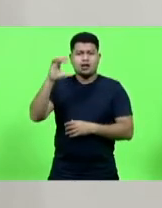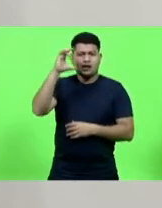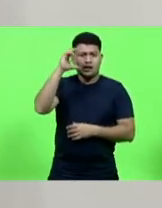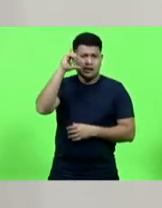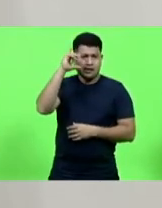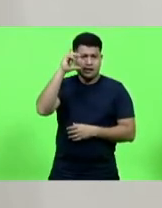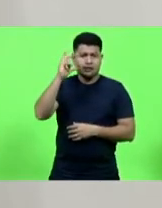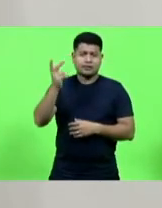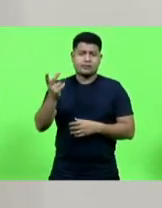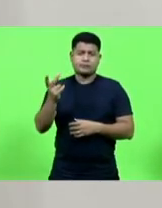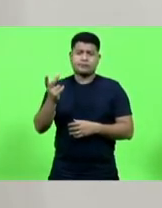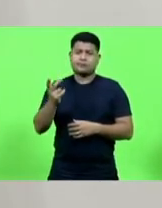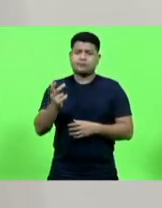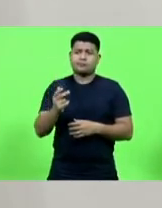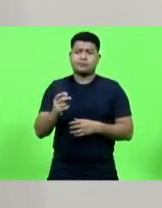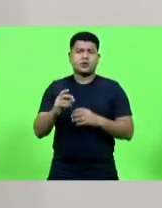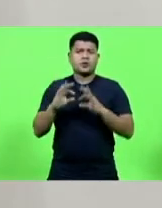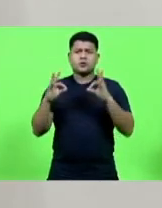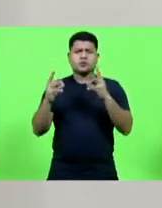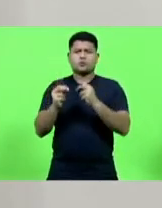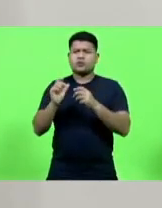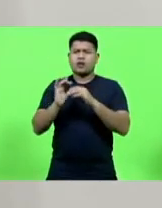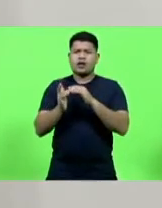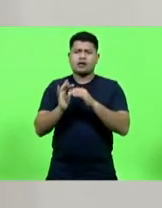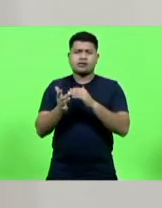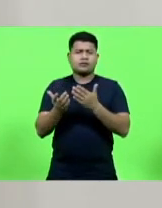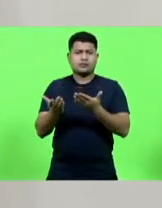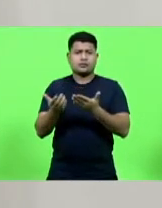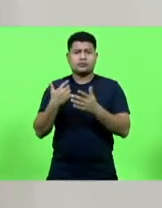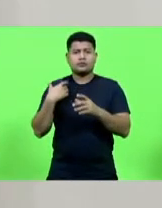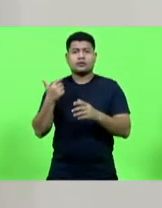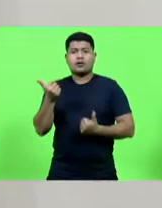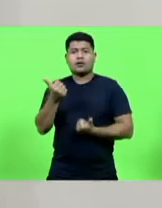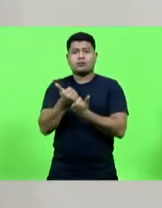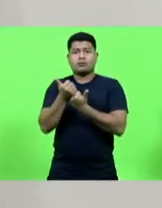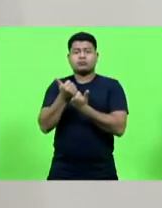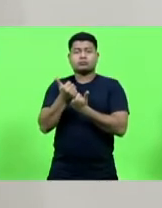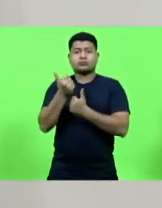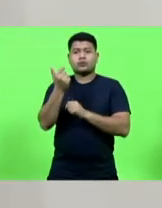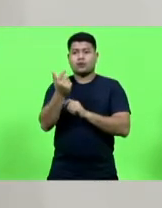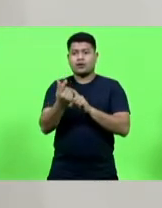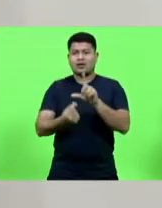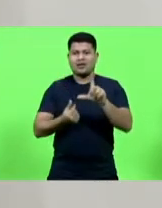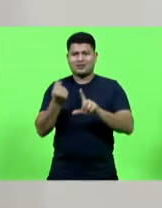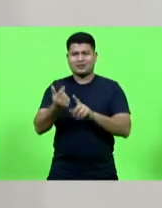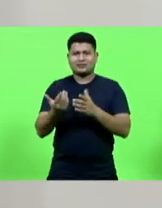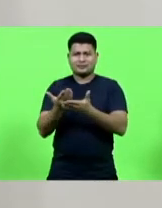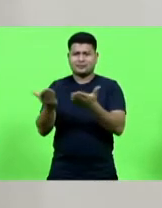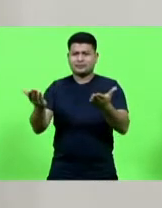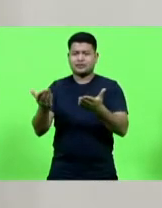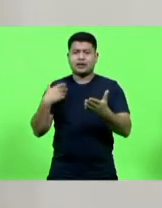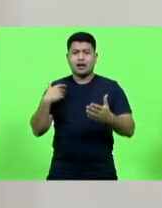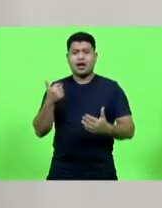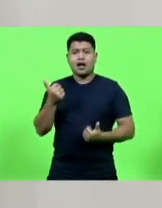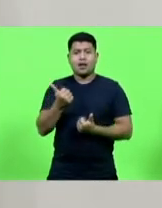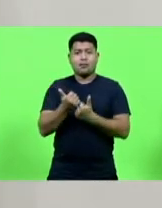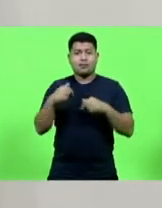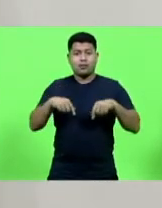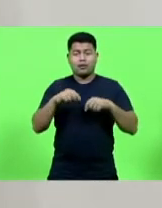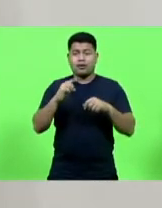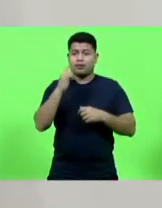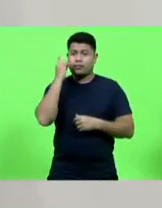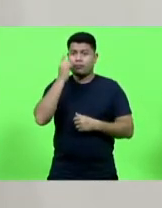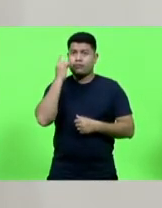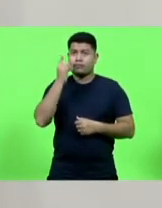quanto todo o grupo que faz aqui o apoio logístico aos deputados, realmente fazem com maestria